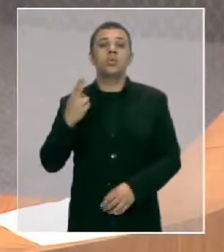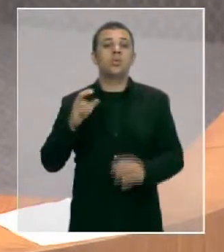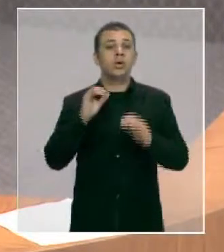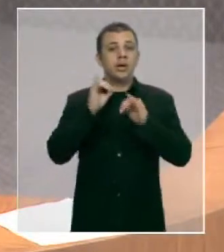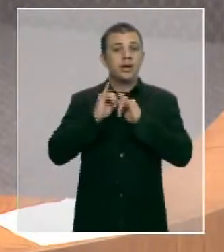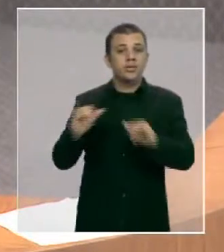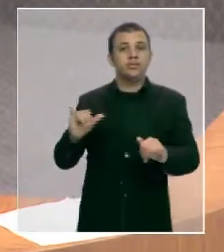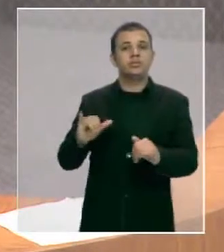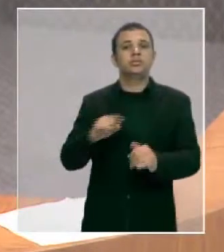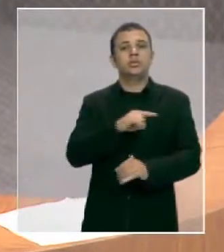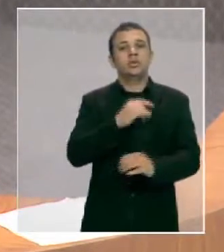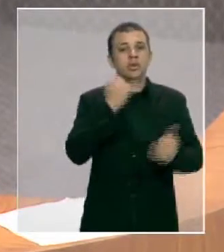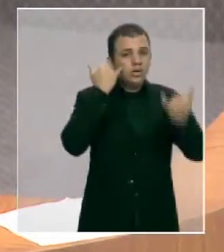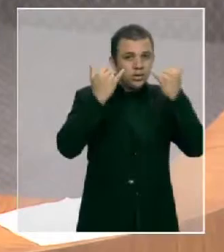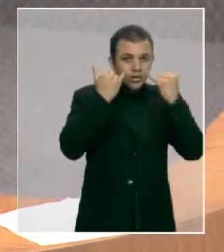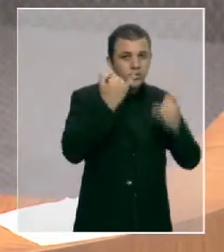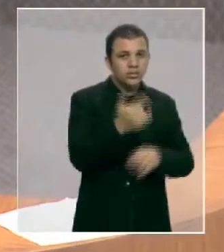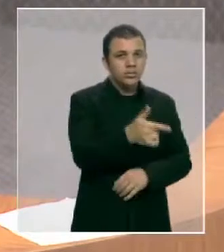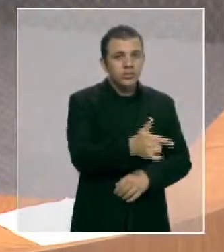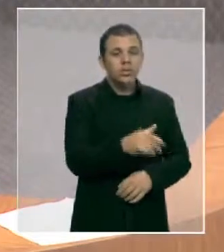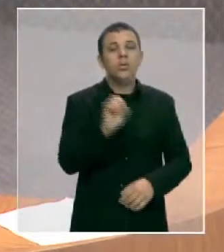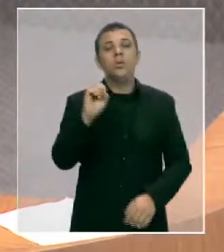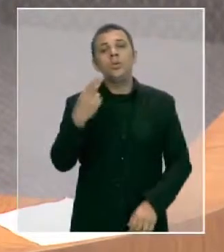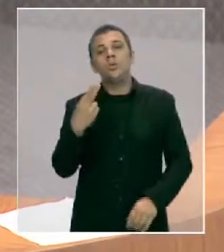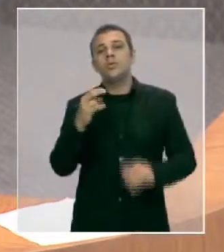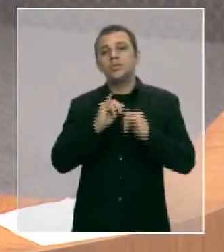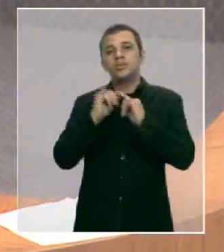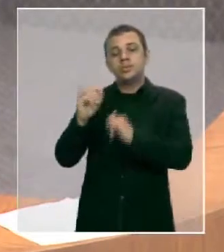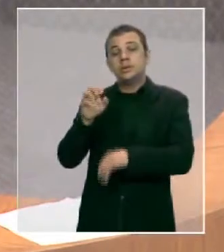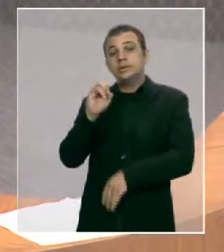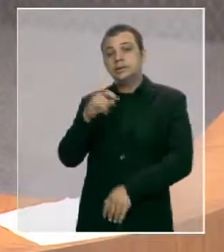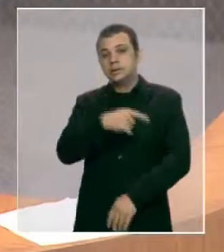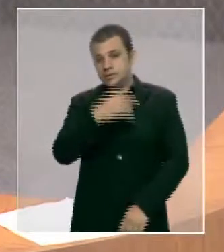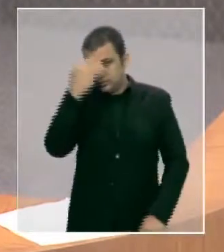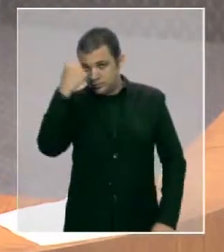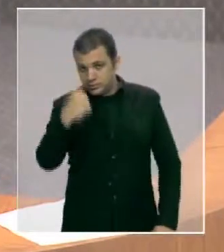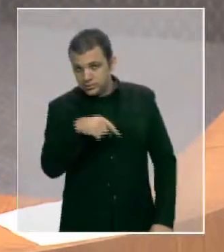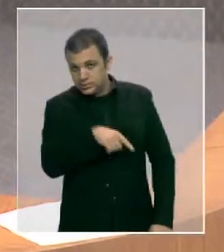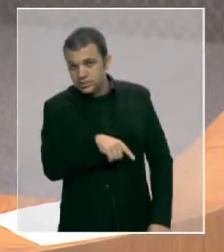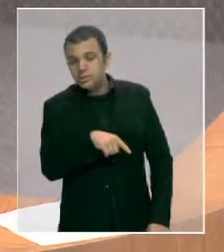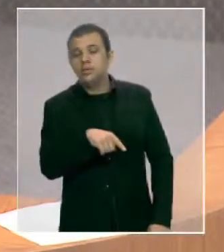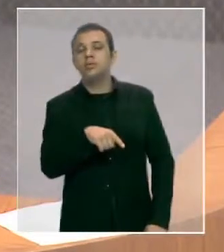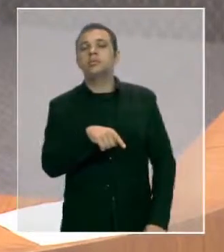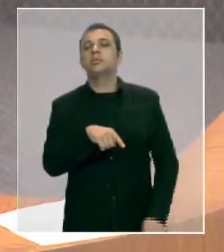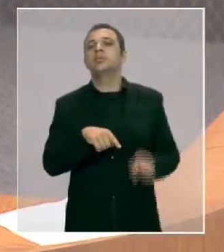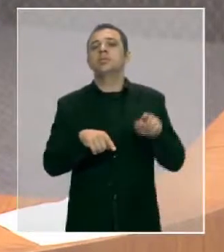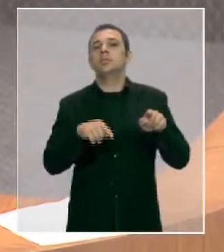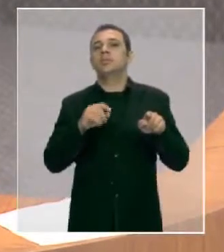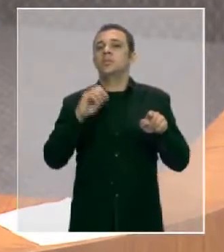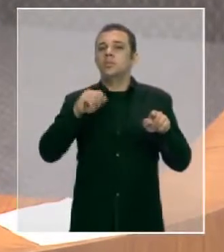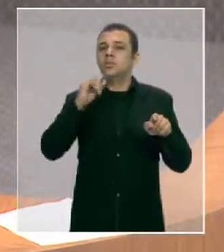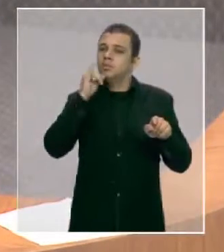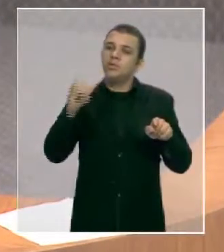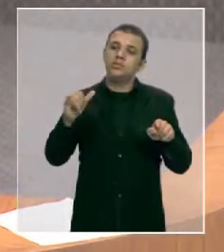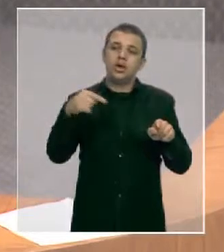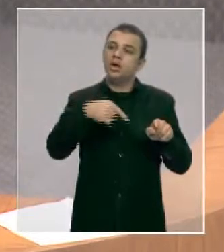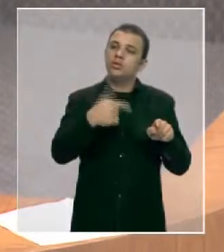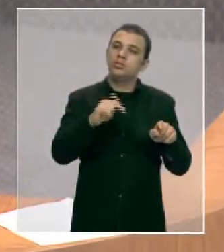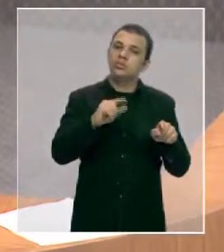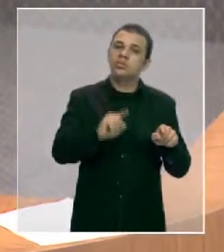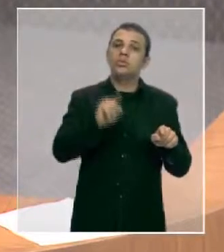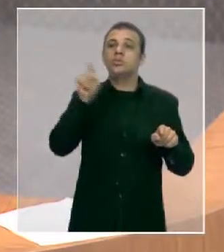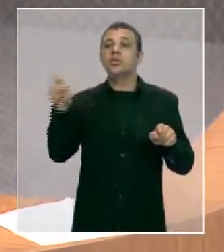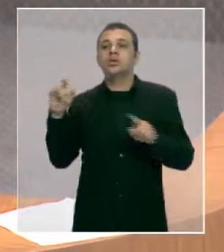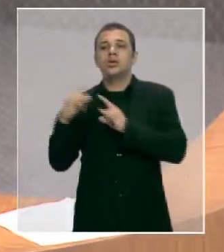possui informação, indicar, se for do seu conhecimento, o órgão ou a entidade que a detém, ou ainda,